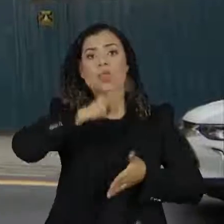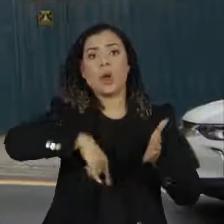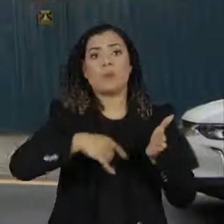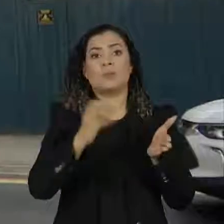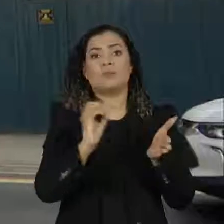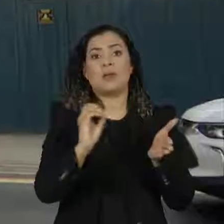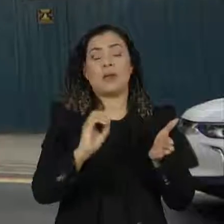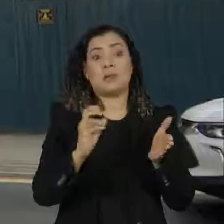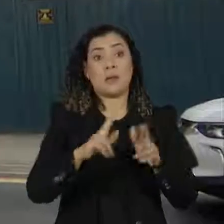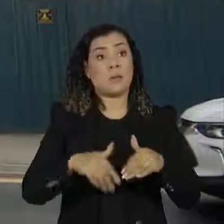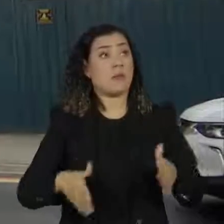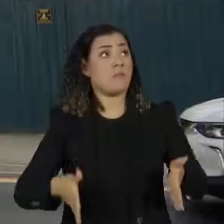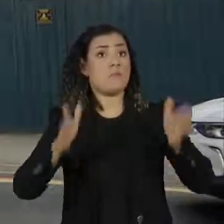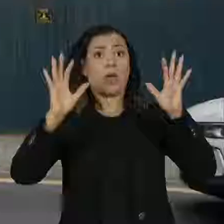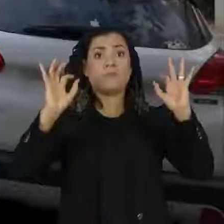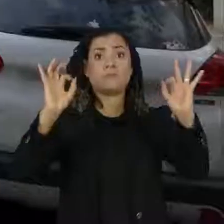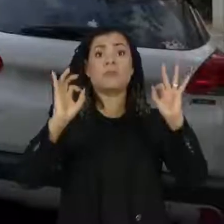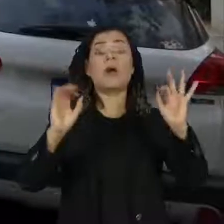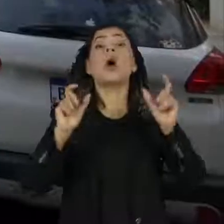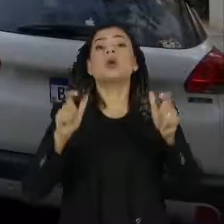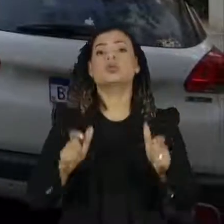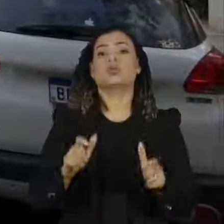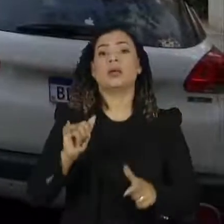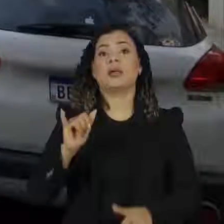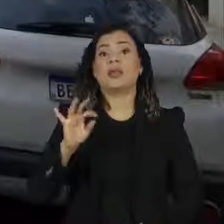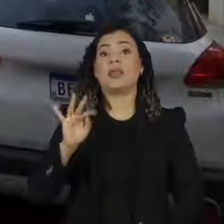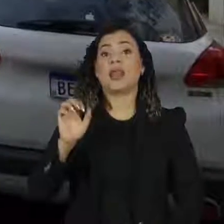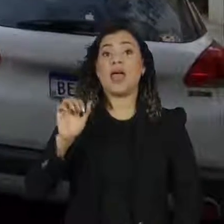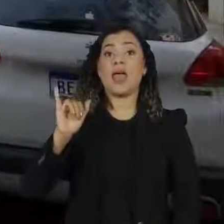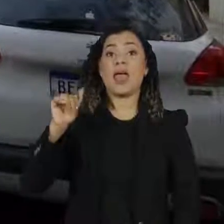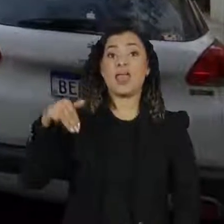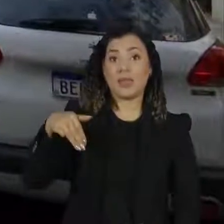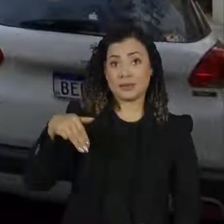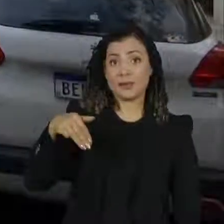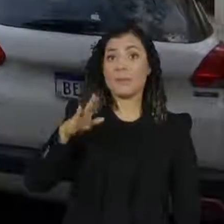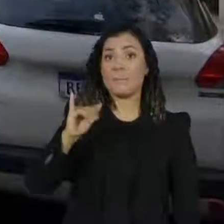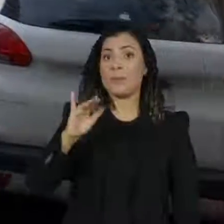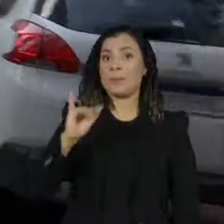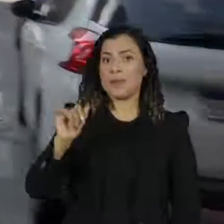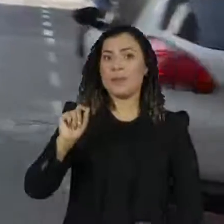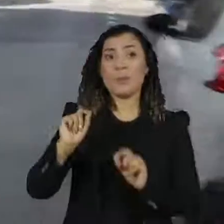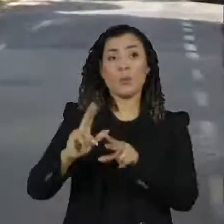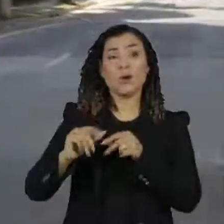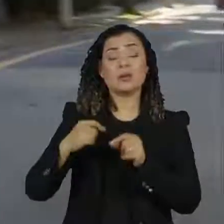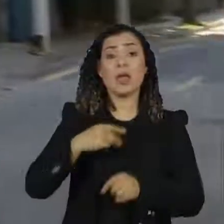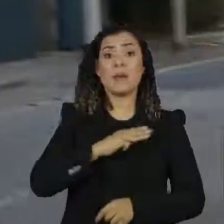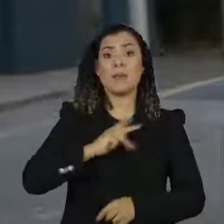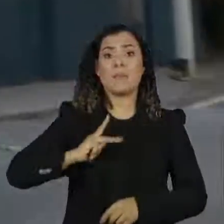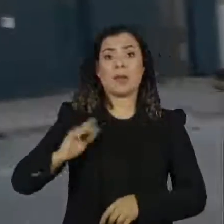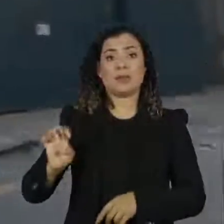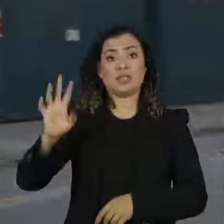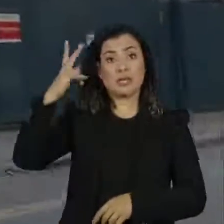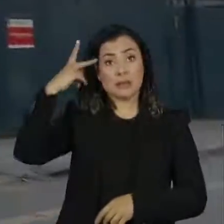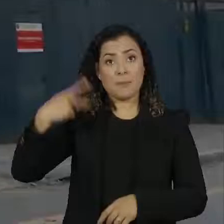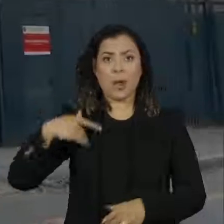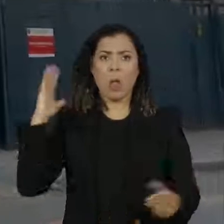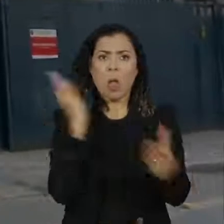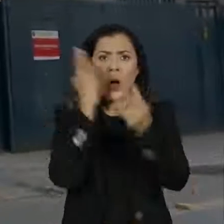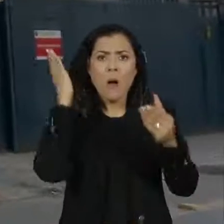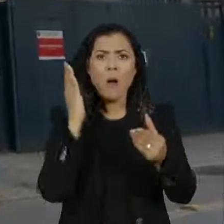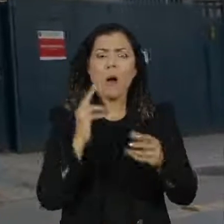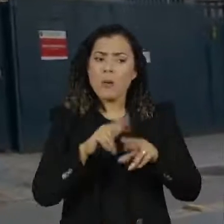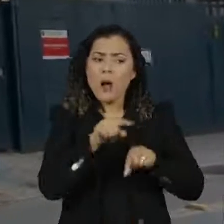Este prédio de altíssimo padrão no Itaimbibi é alvo de um pedido de demolição por parte do Ministério Público de São Paulo. Segundo a